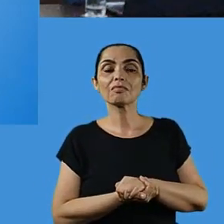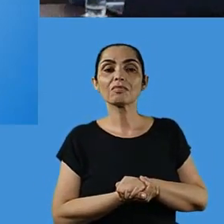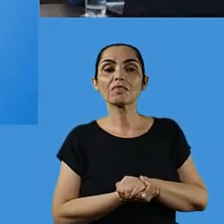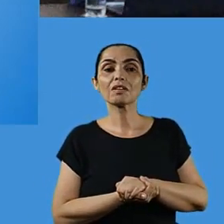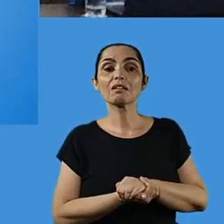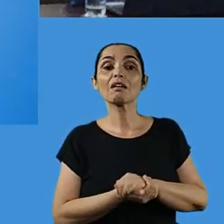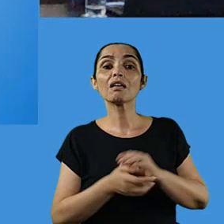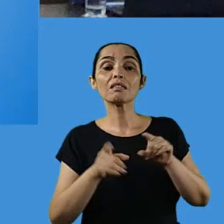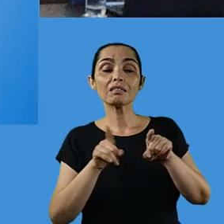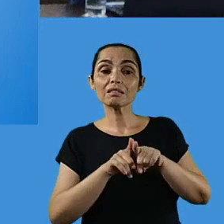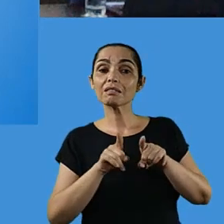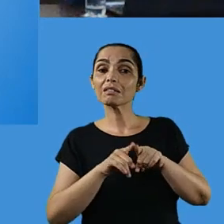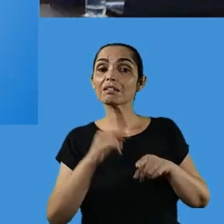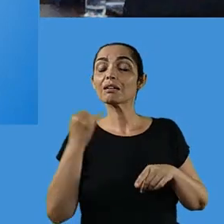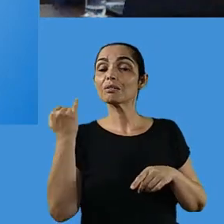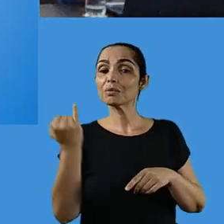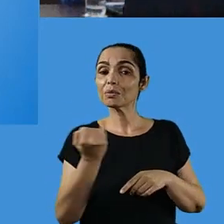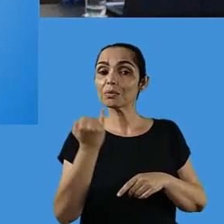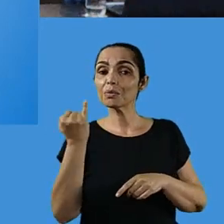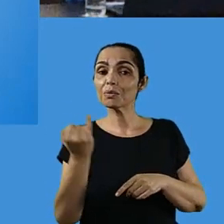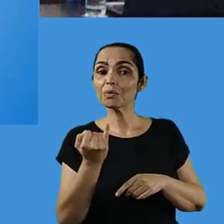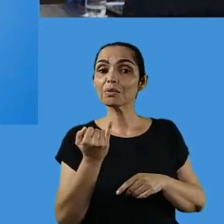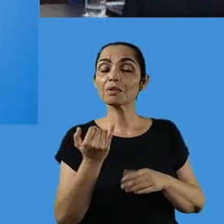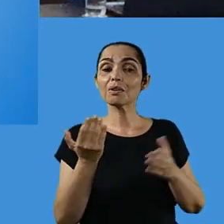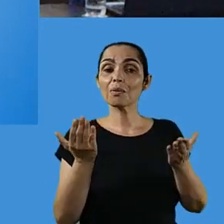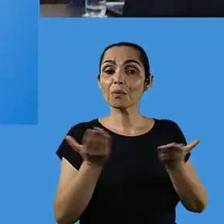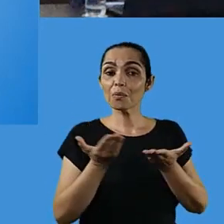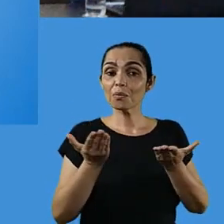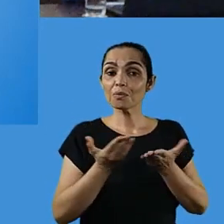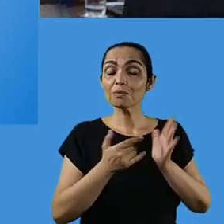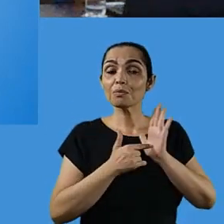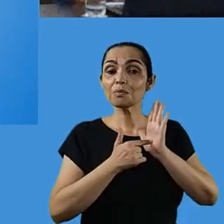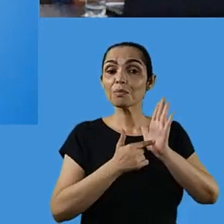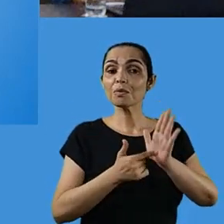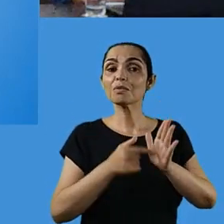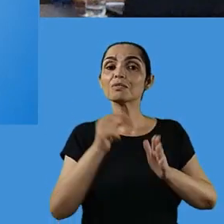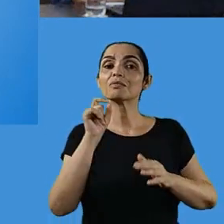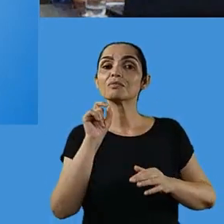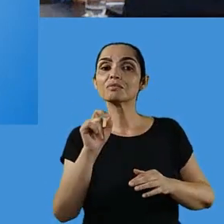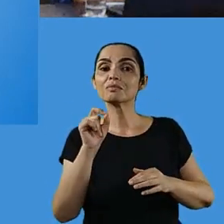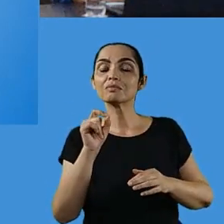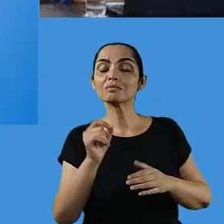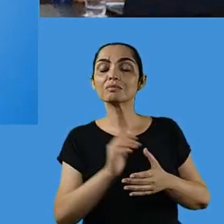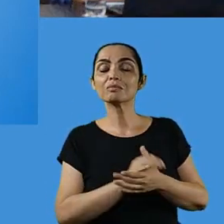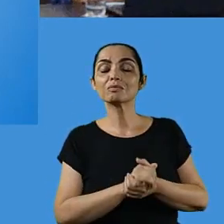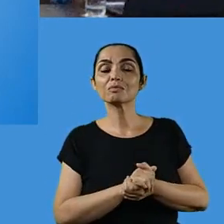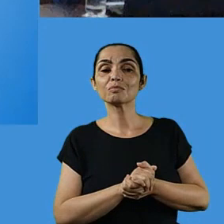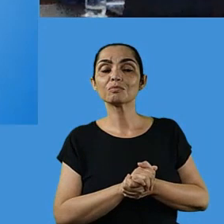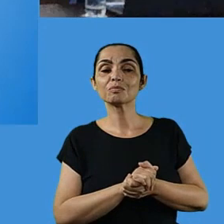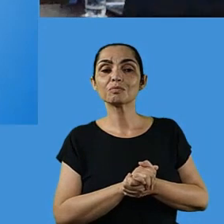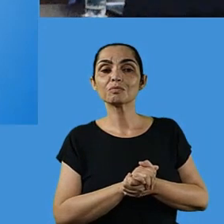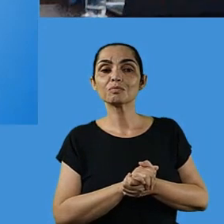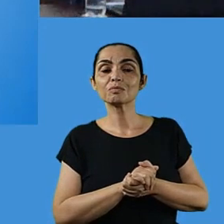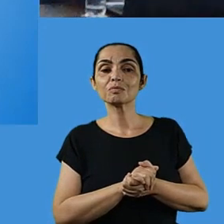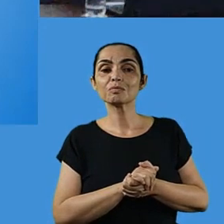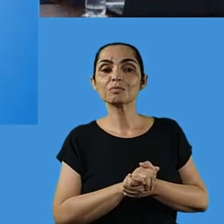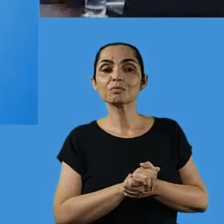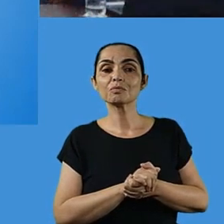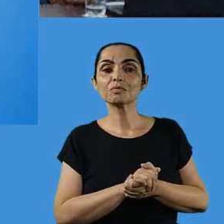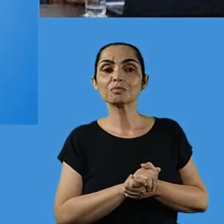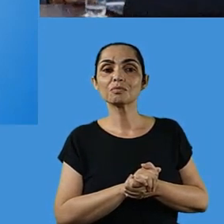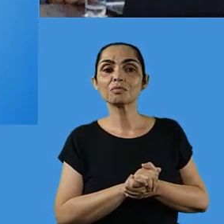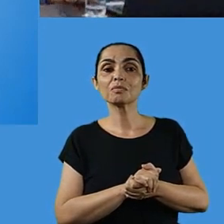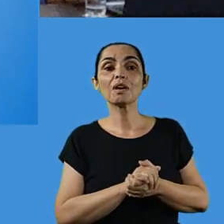sabe? E tudo isso, gente, eu vejo assim que é uma coisa, a palavra de ordem nesse momento, eu acho que não só para a Eja, mas